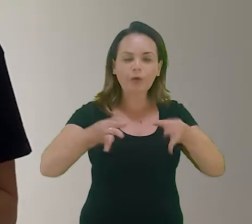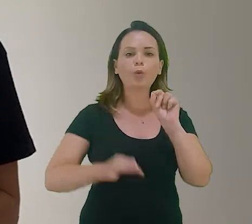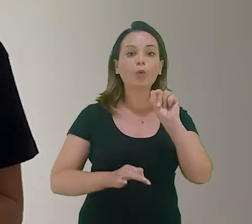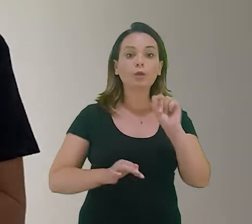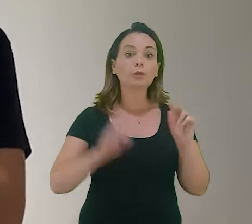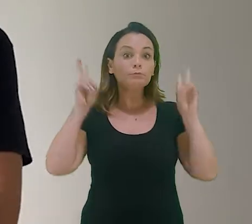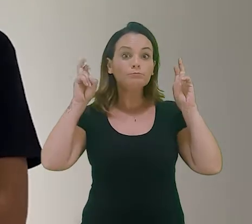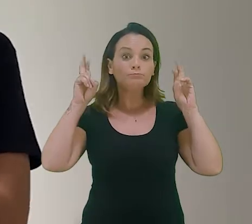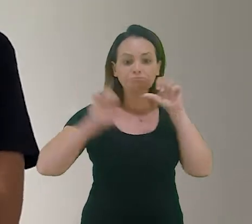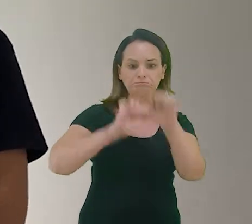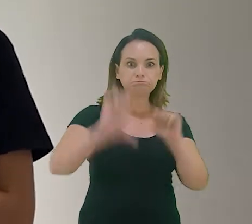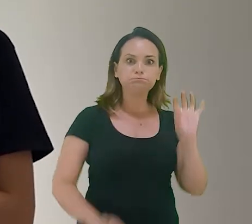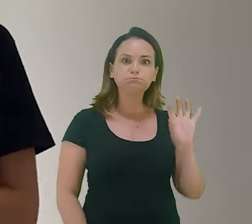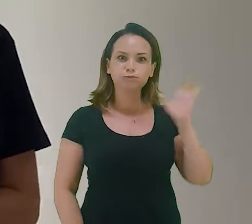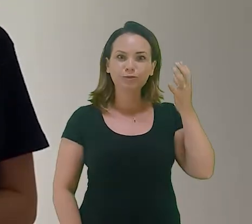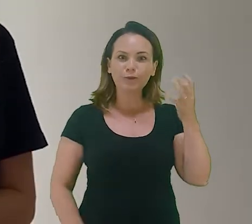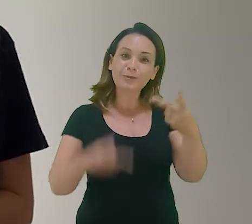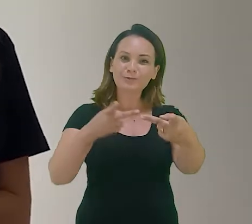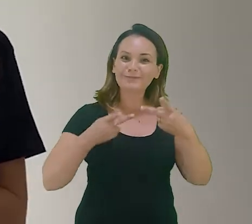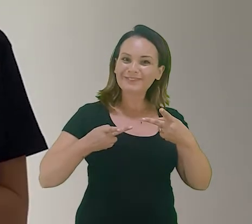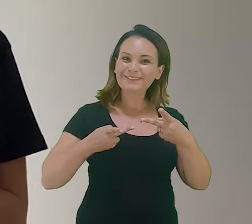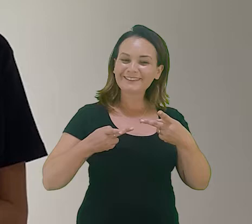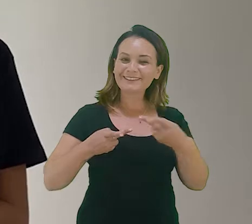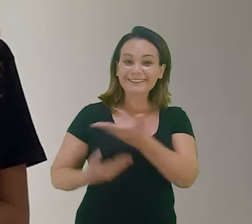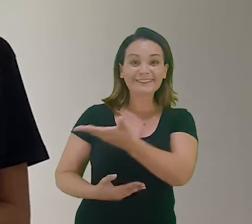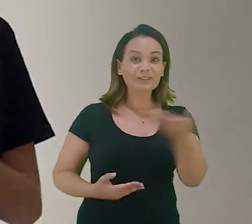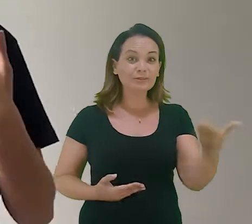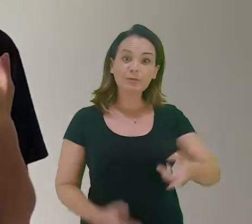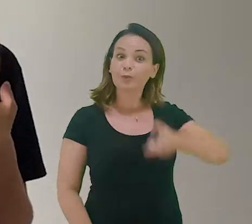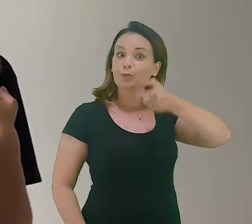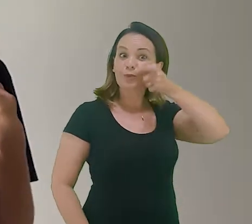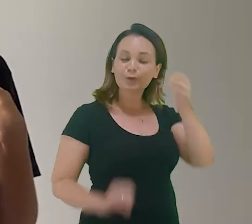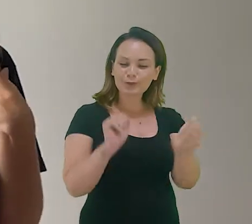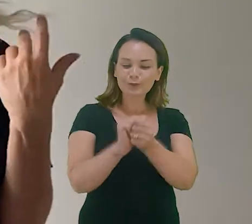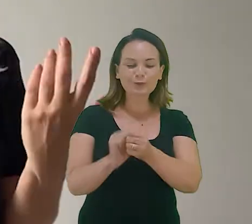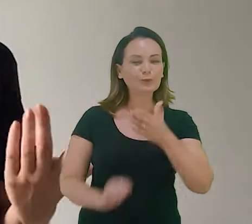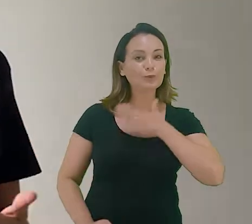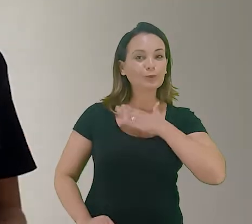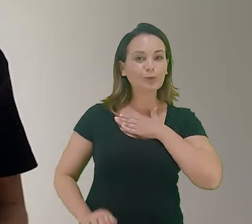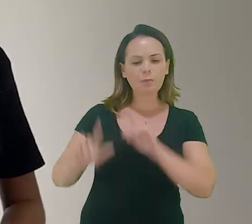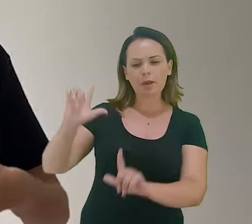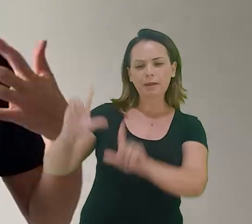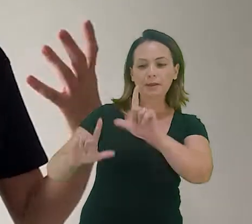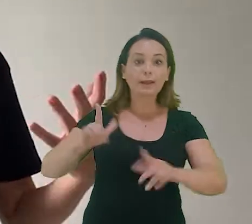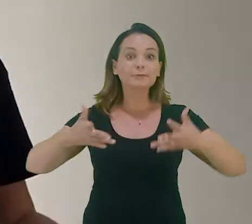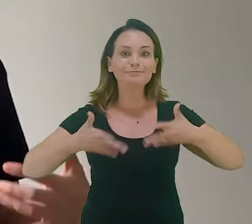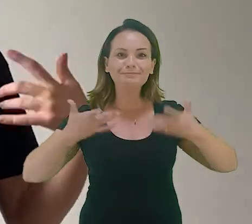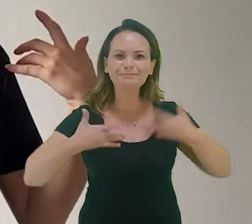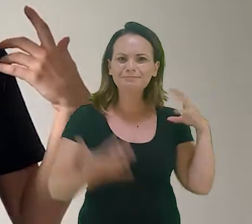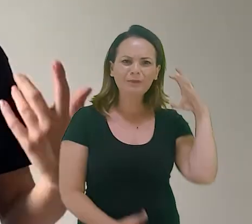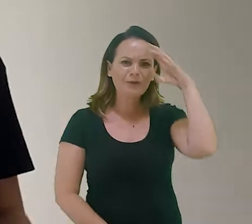atenção, que é mudanças climáticas. Por isso, eu convido a todos vocês para assistirem comigo esse episódio, se